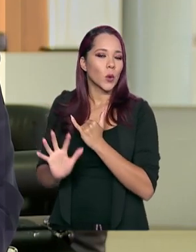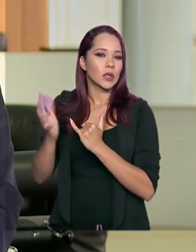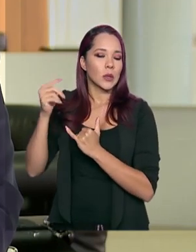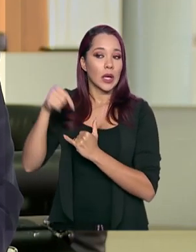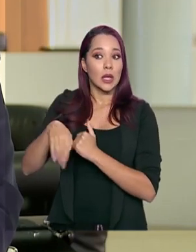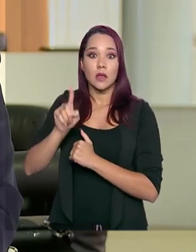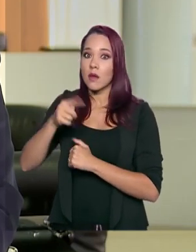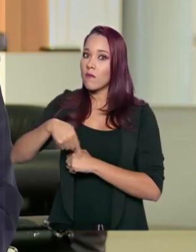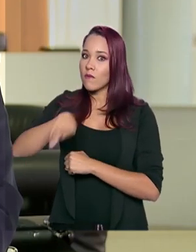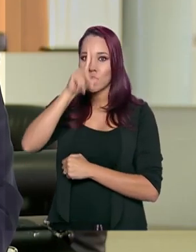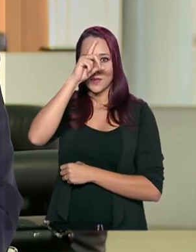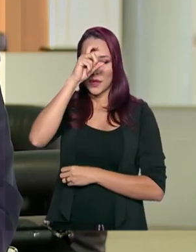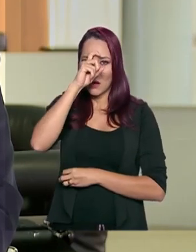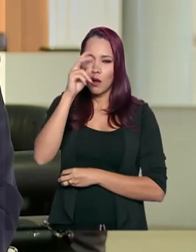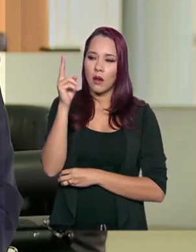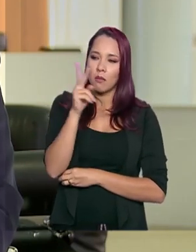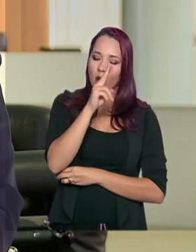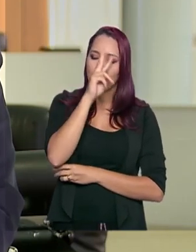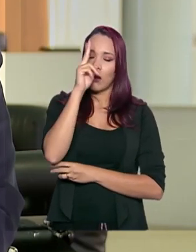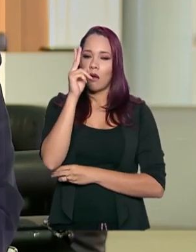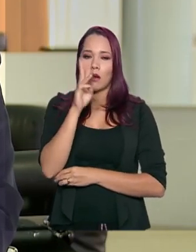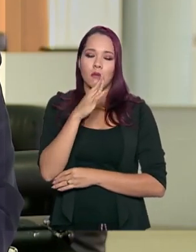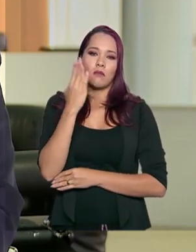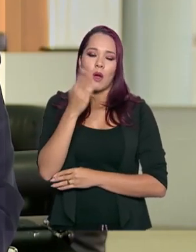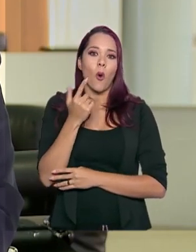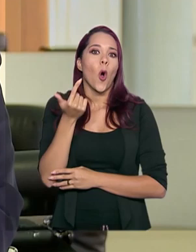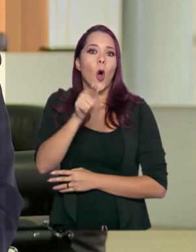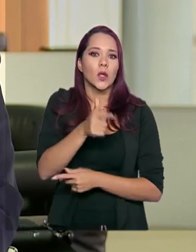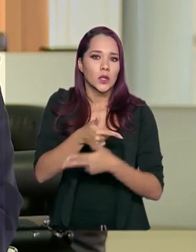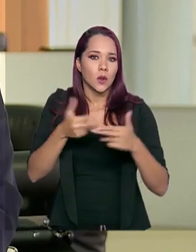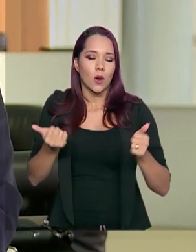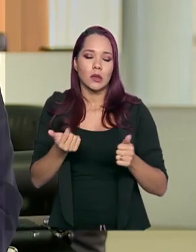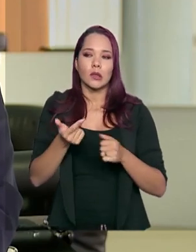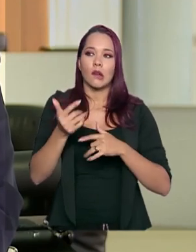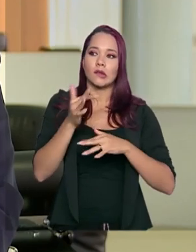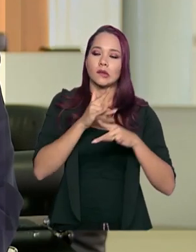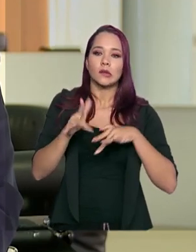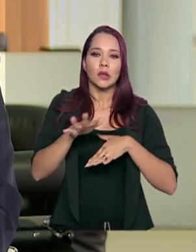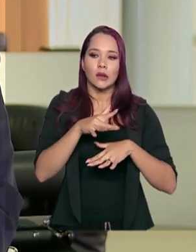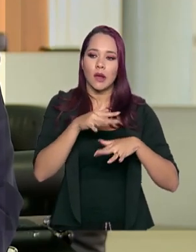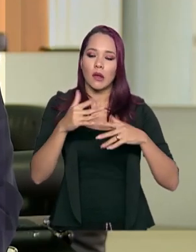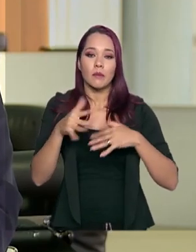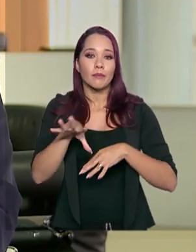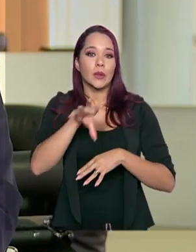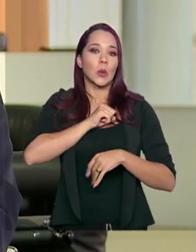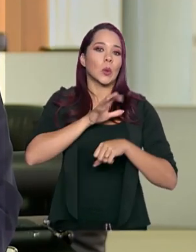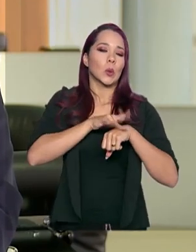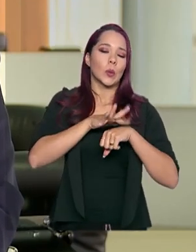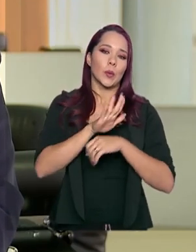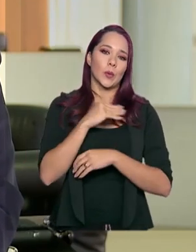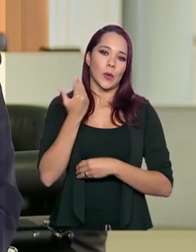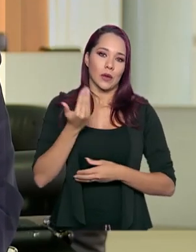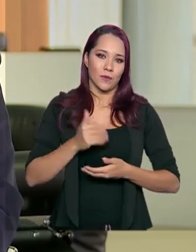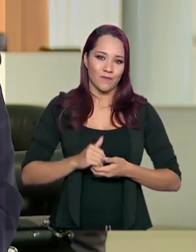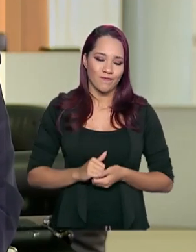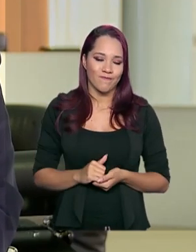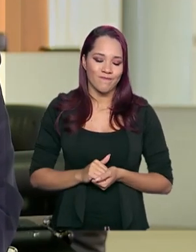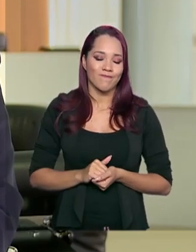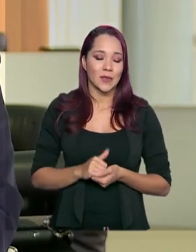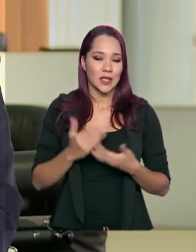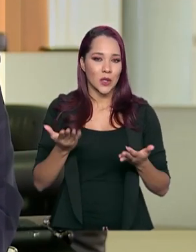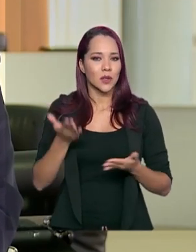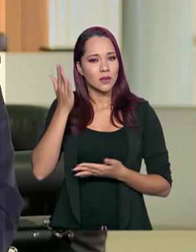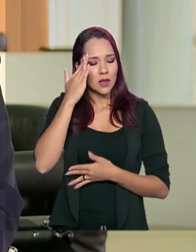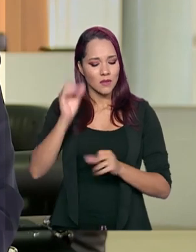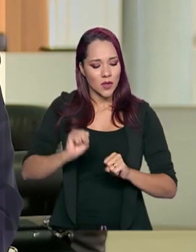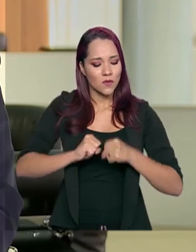foi ao hospital por isso, ele estava passando mal por outros motivos. Nesse trânsito, ele acabou contraindo a doença e faleceu. Então, a gente sabe dos